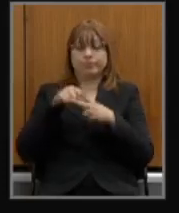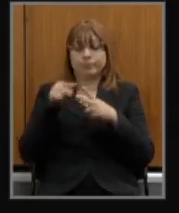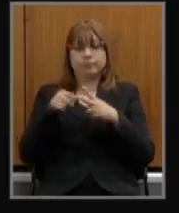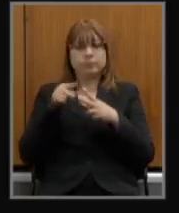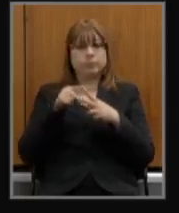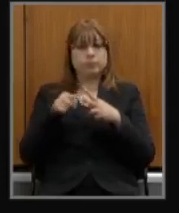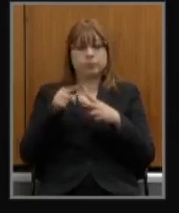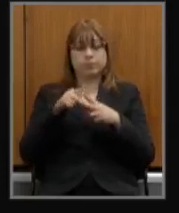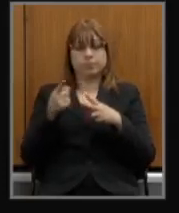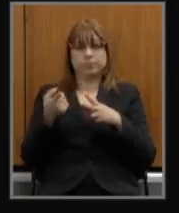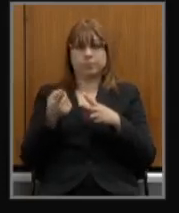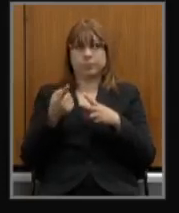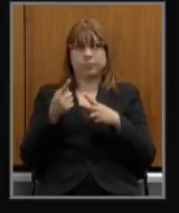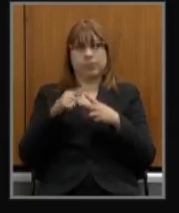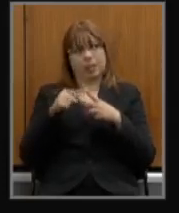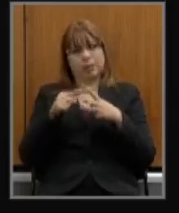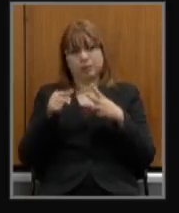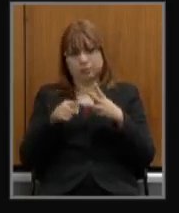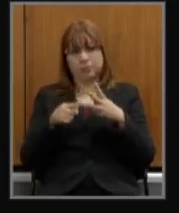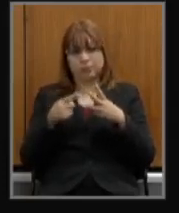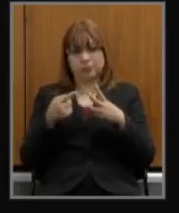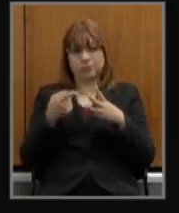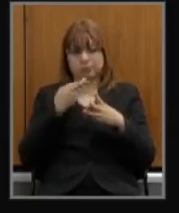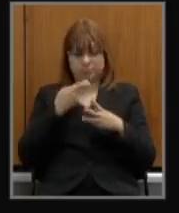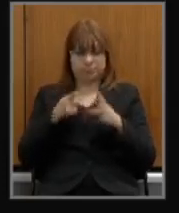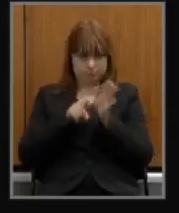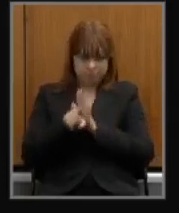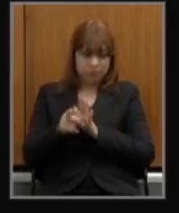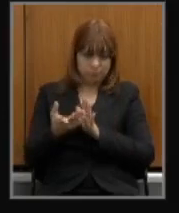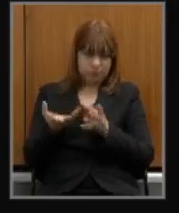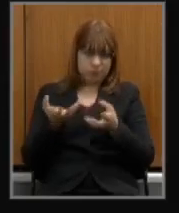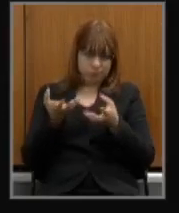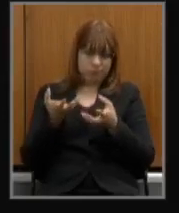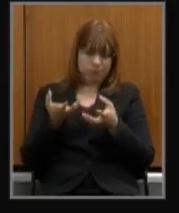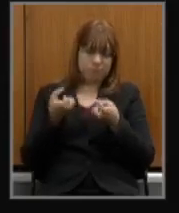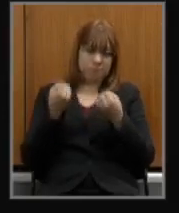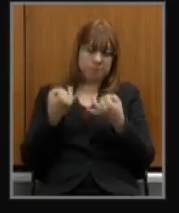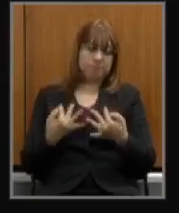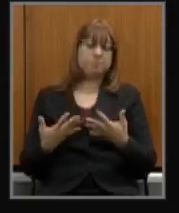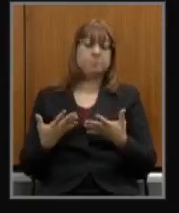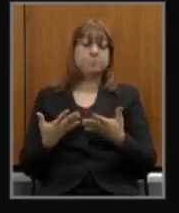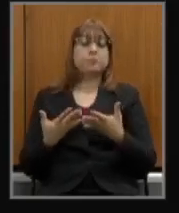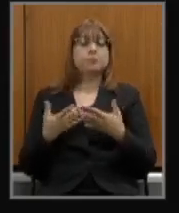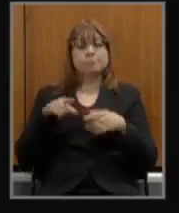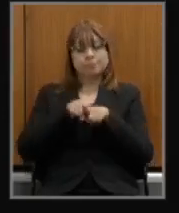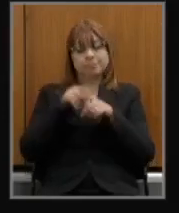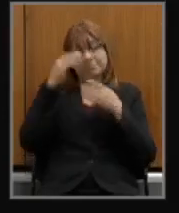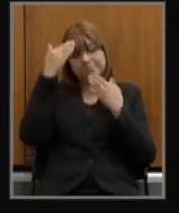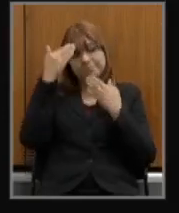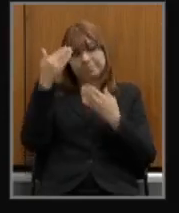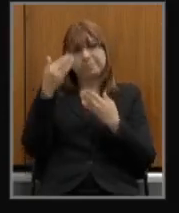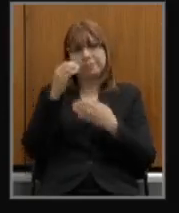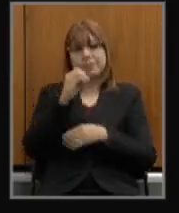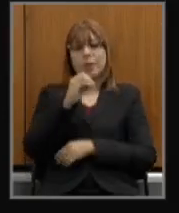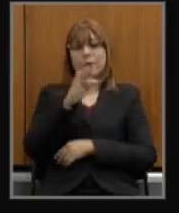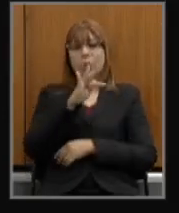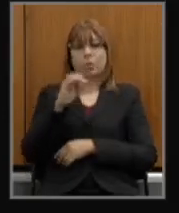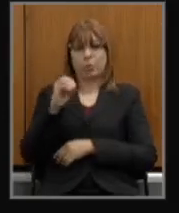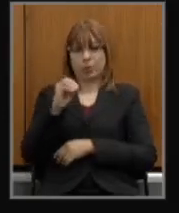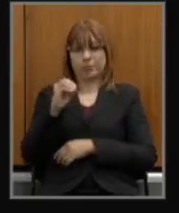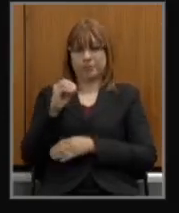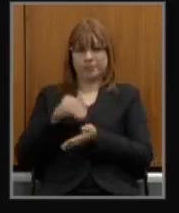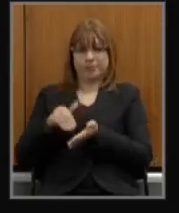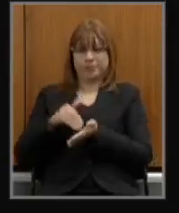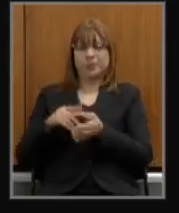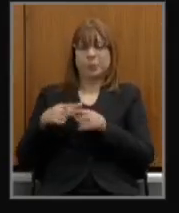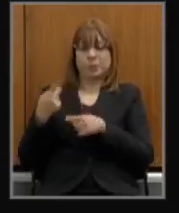três considerações que a gente queria estar colocando e agradeço viu Otto porque a sua